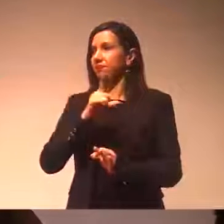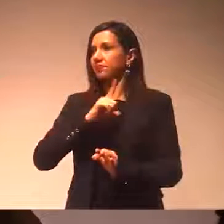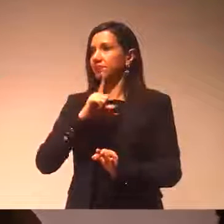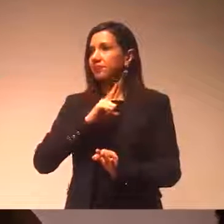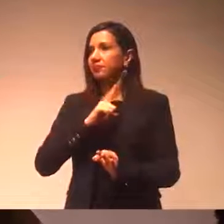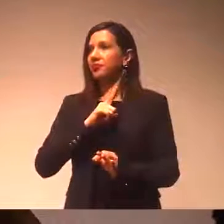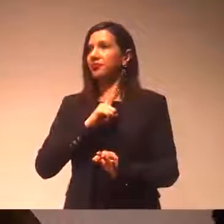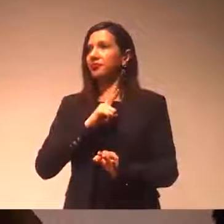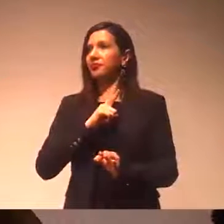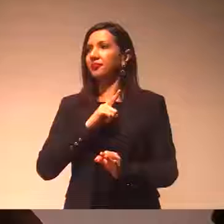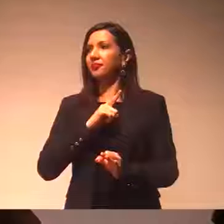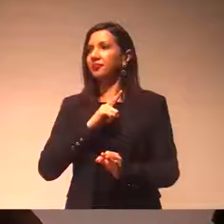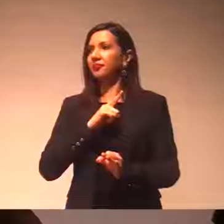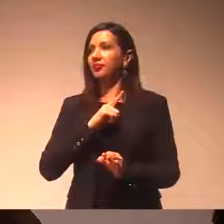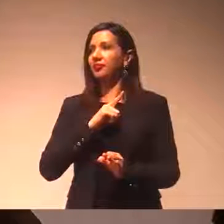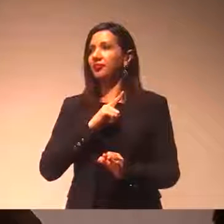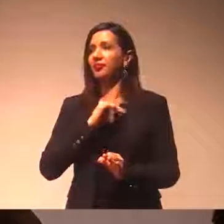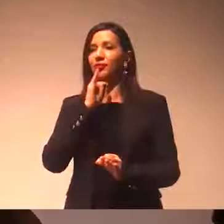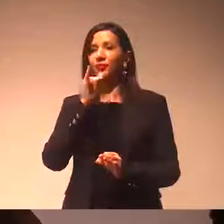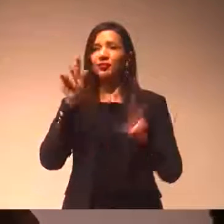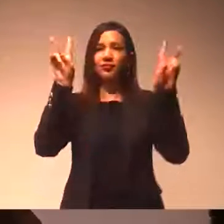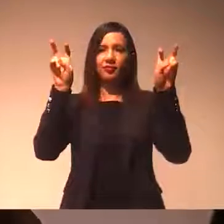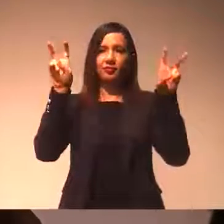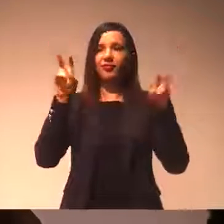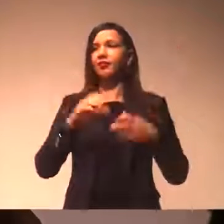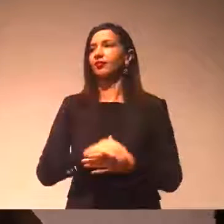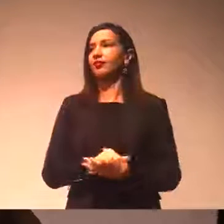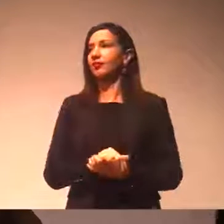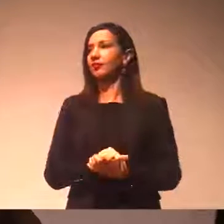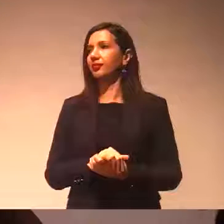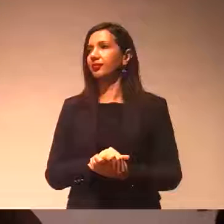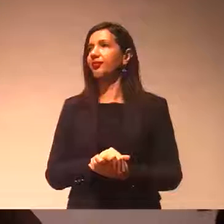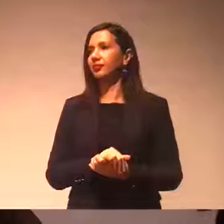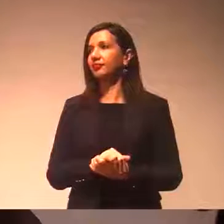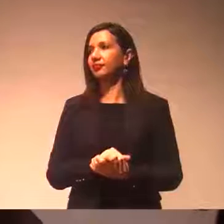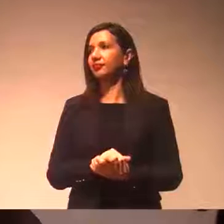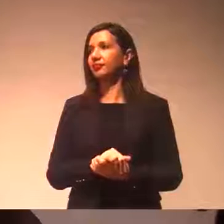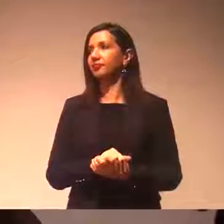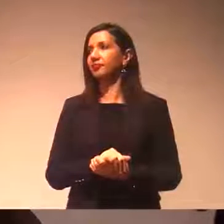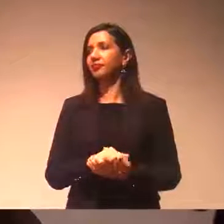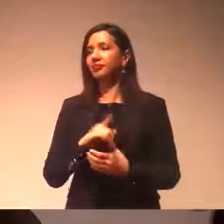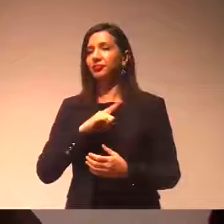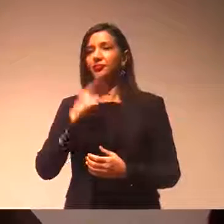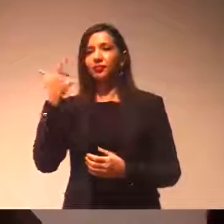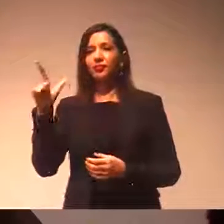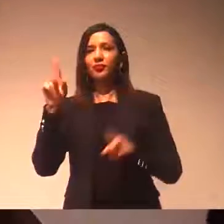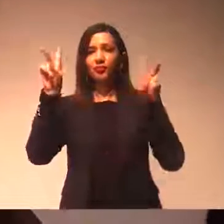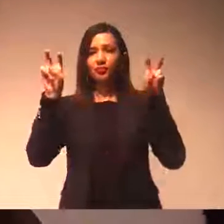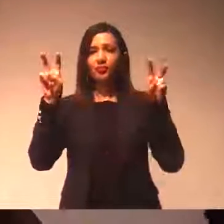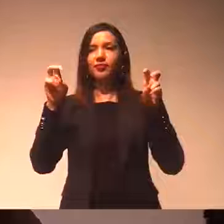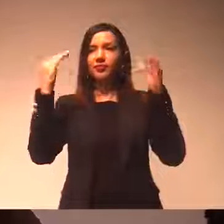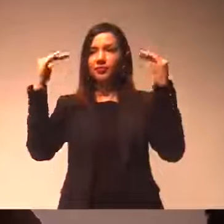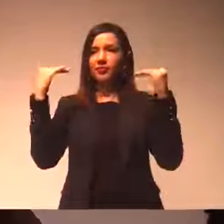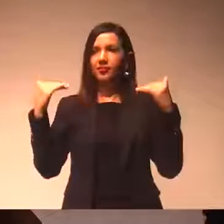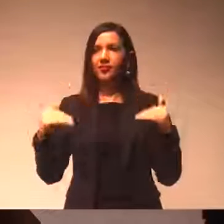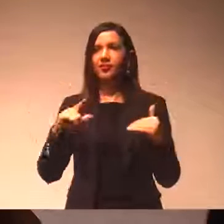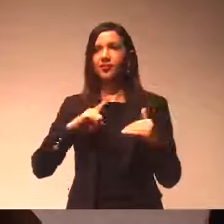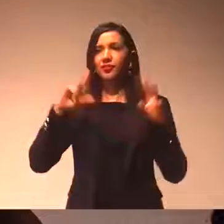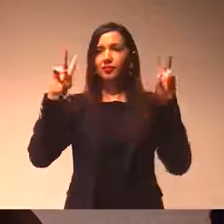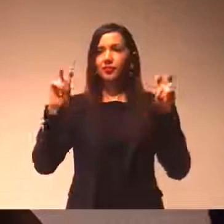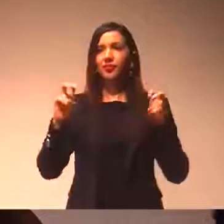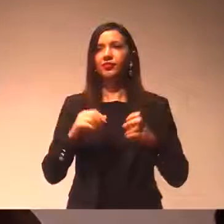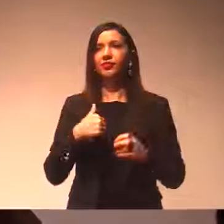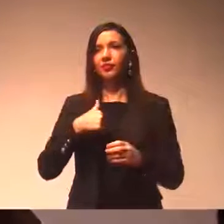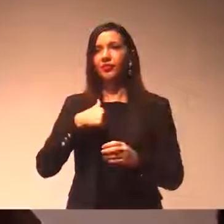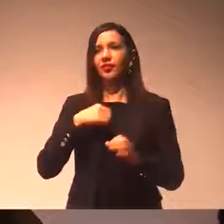política recente, não vou nem entrar no mérito dessa ou de outras questões, enfim, o vereador já falou a respeito do que